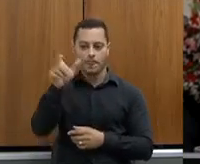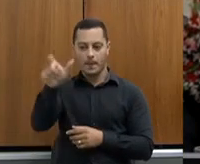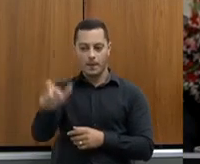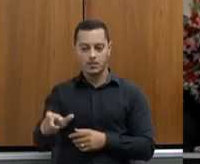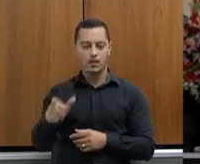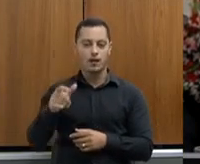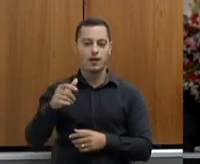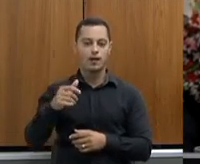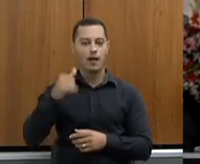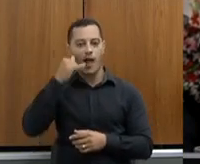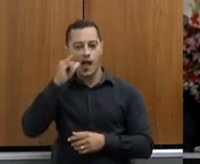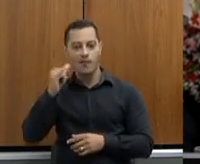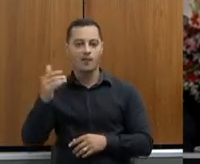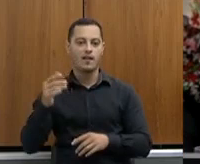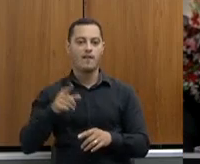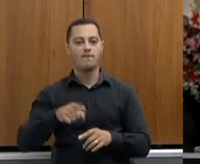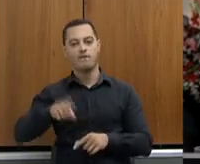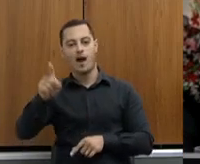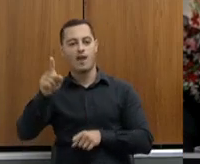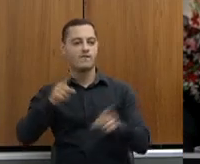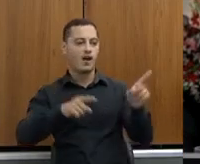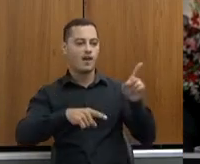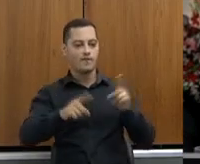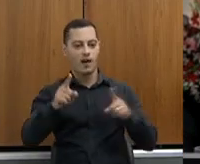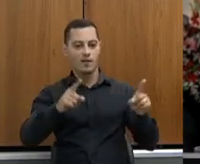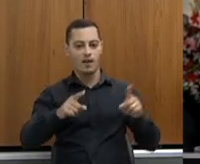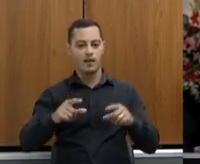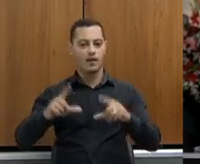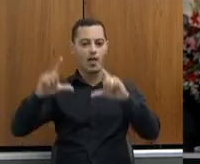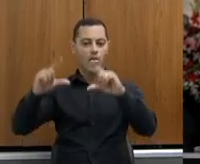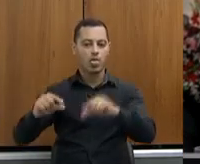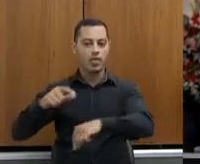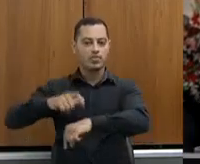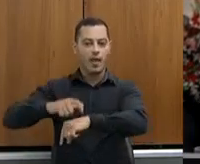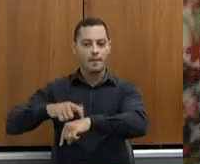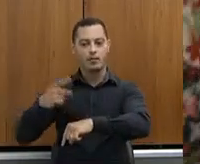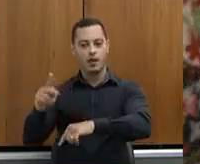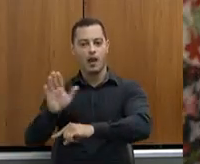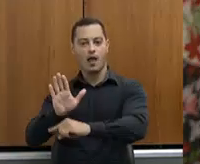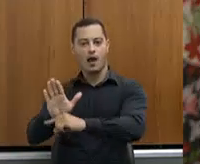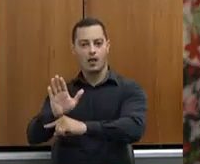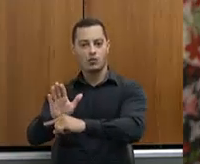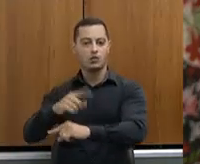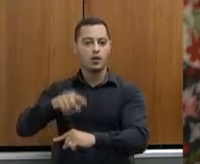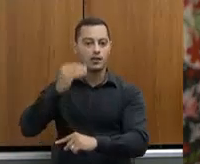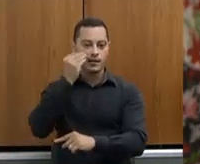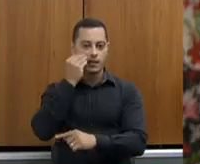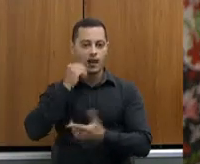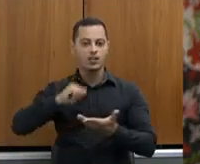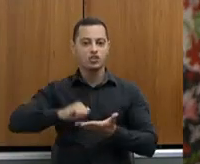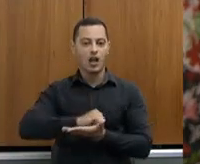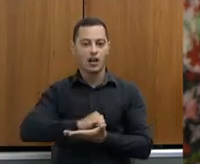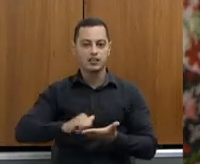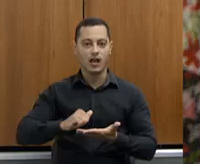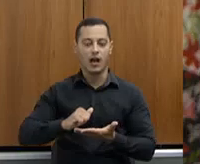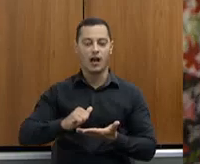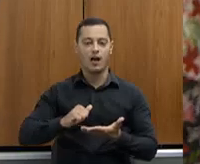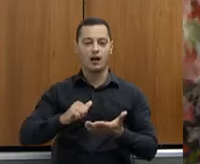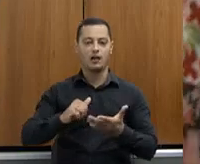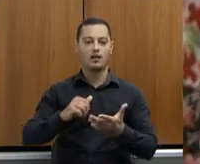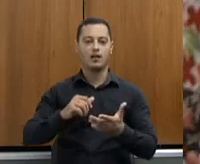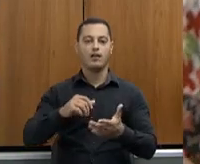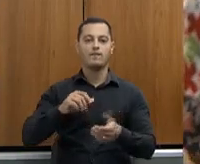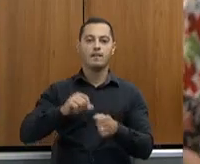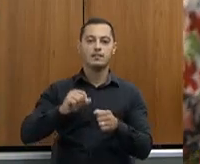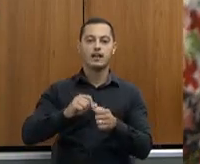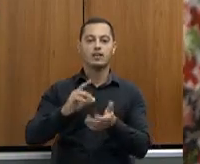tempo para poder mexer com um pedaço de papel, melhor para todo mundo. E nós estamos tentando digitalizar isso tudo e fazer que o produtor faça isso lá da sua